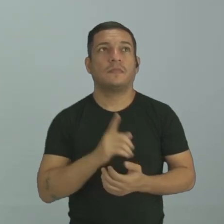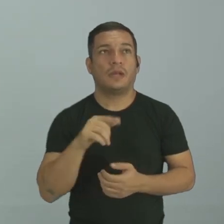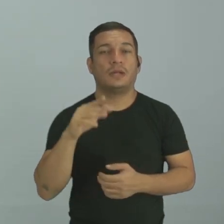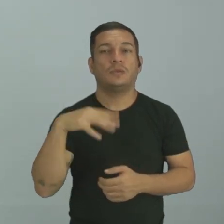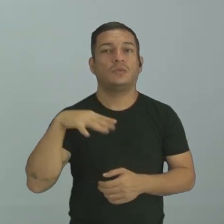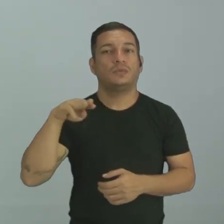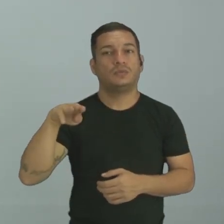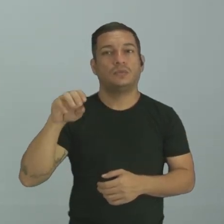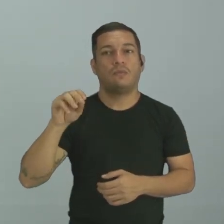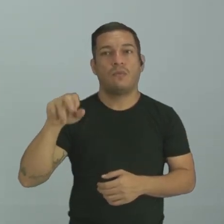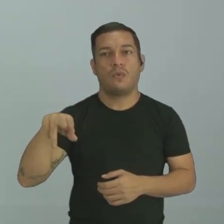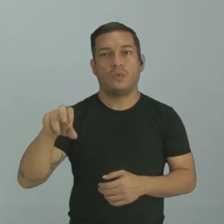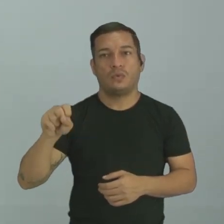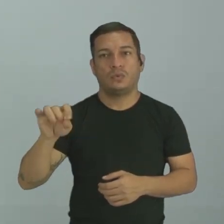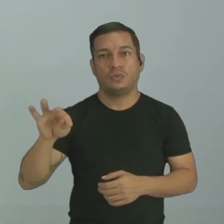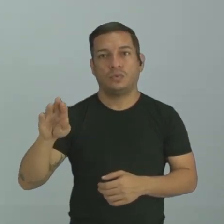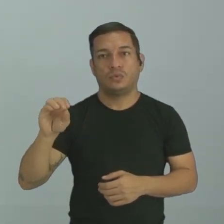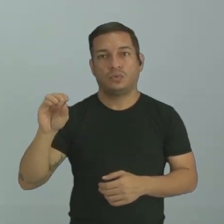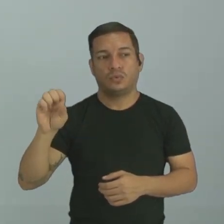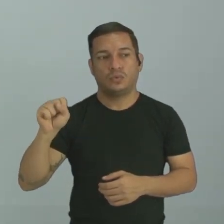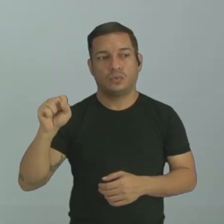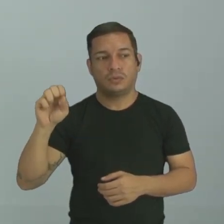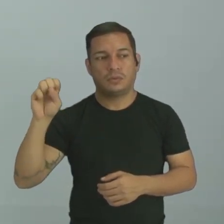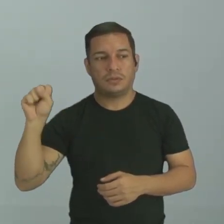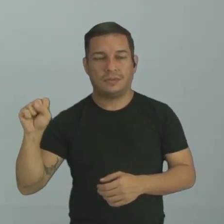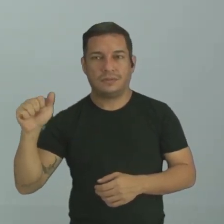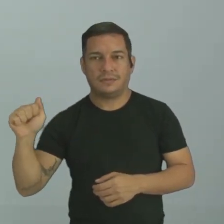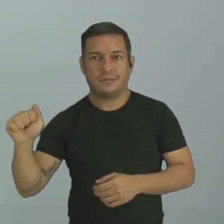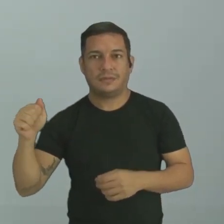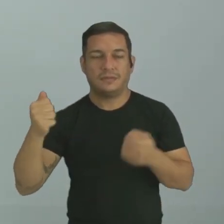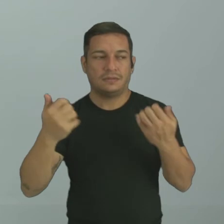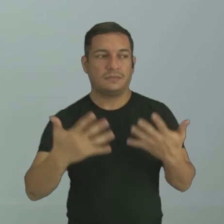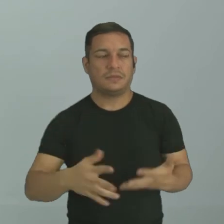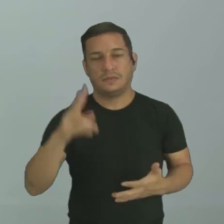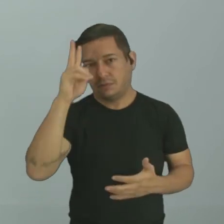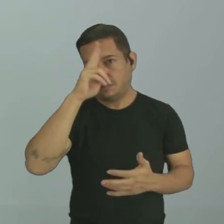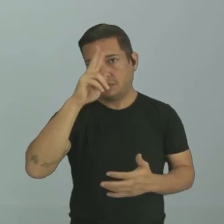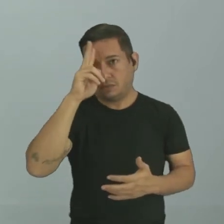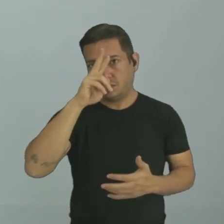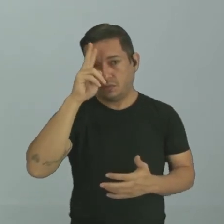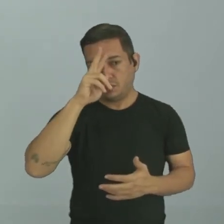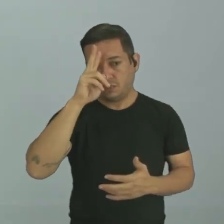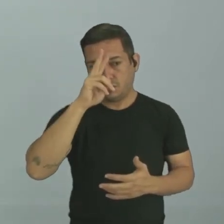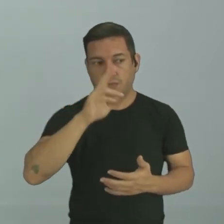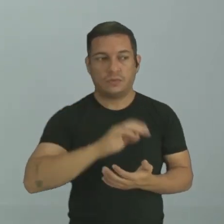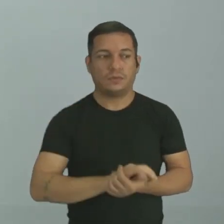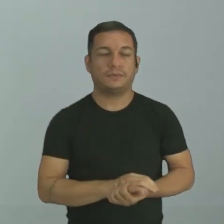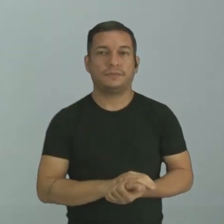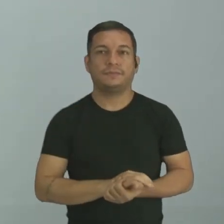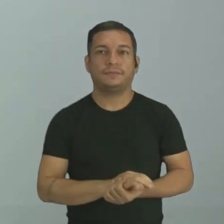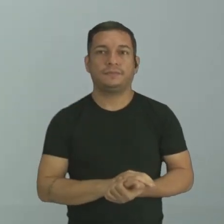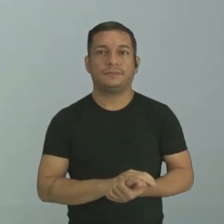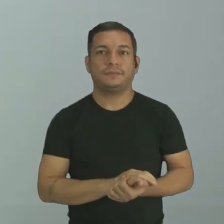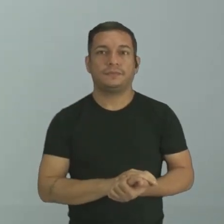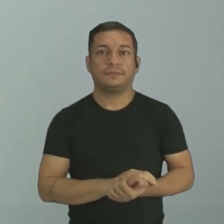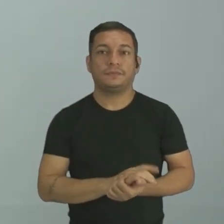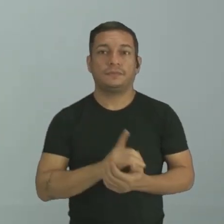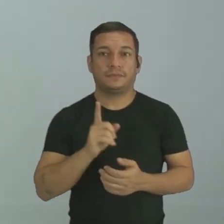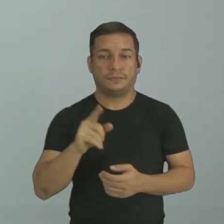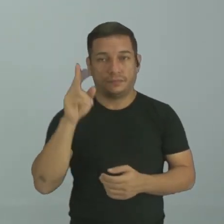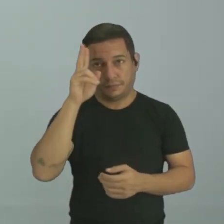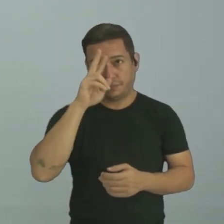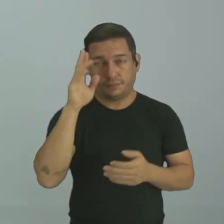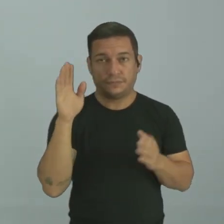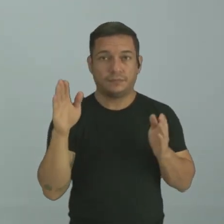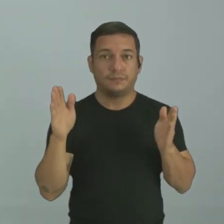monstros, né? Esse A que está fazendo o quê? Está falando aqui da história dos monstros. É uma situação bem curta. Ou seja,